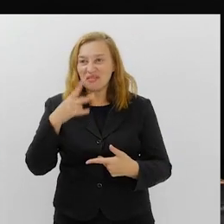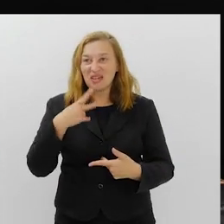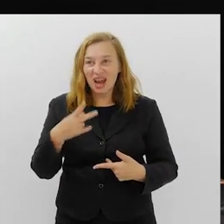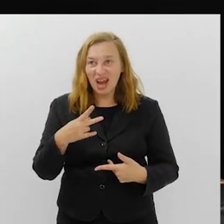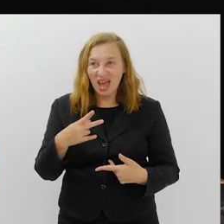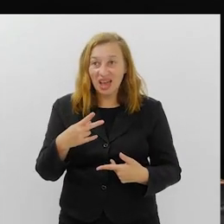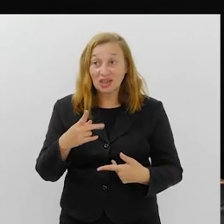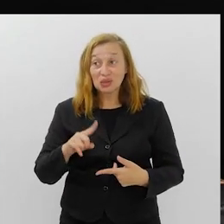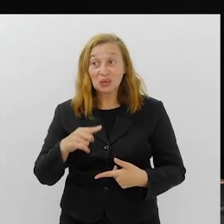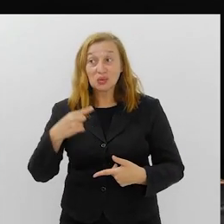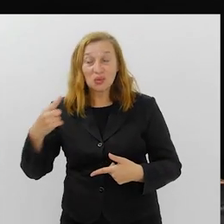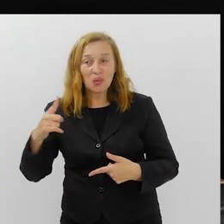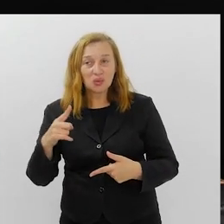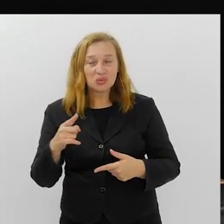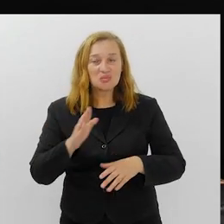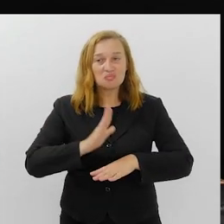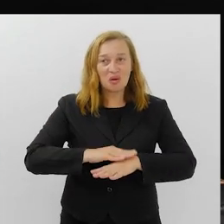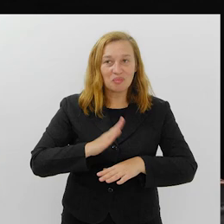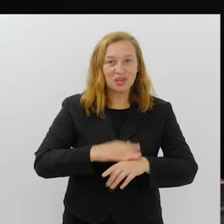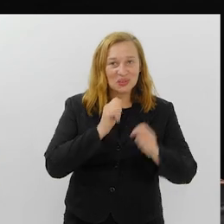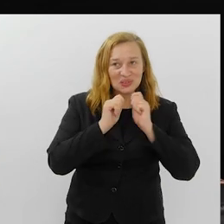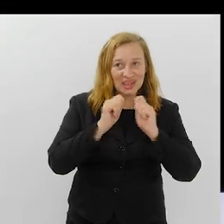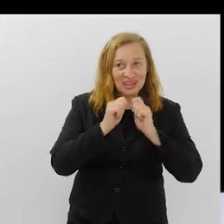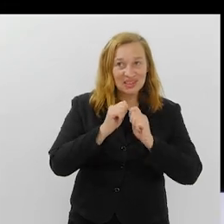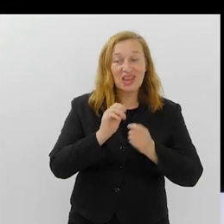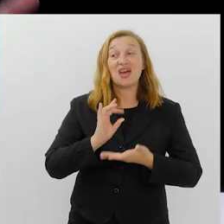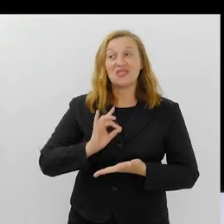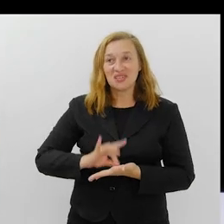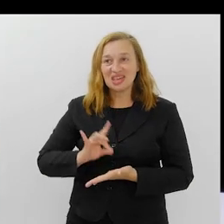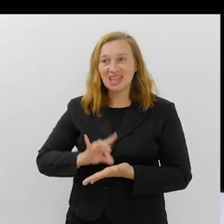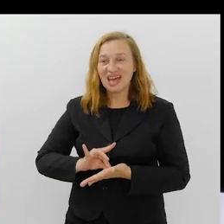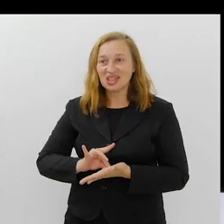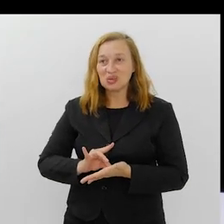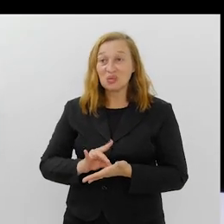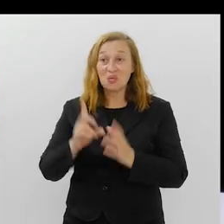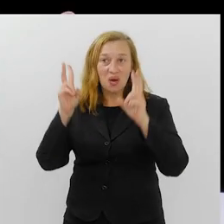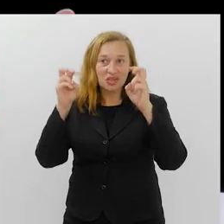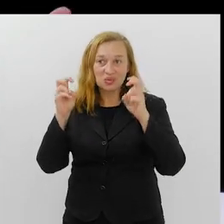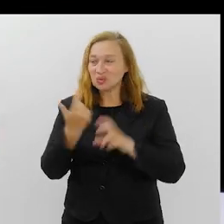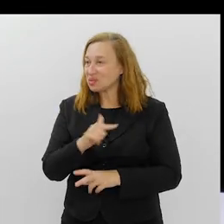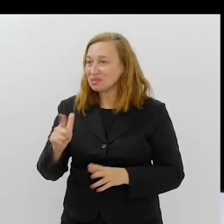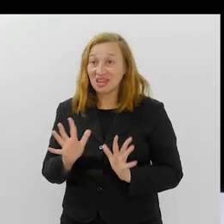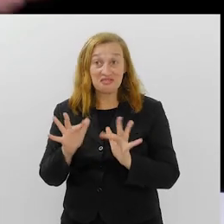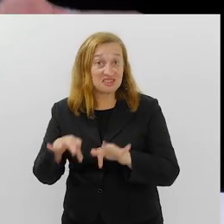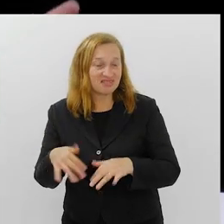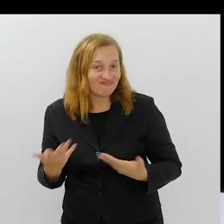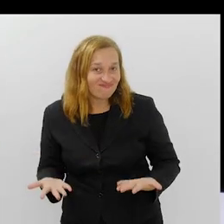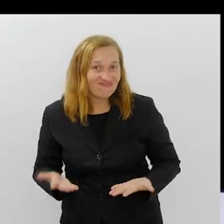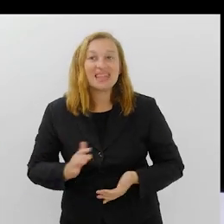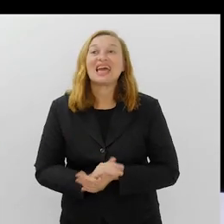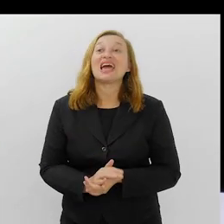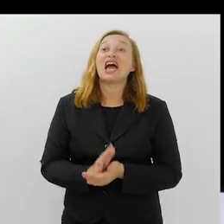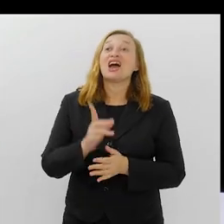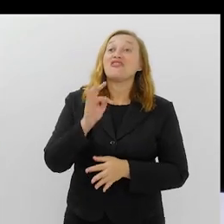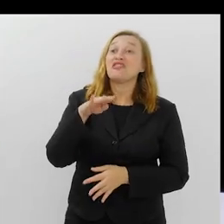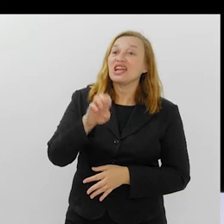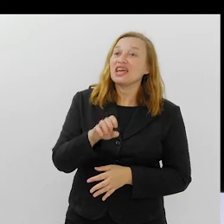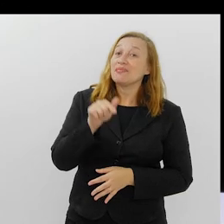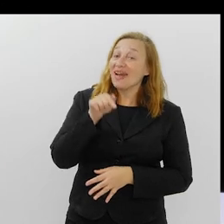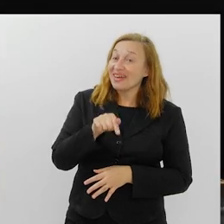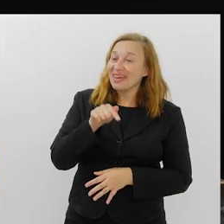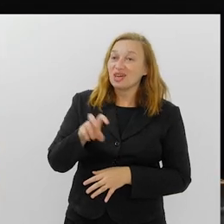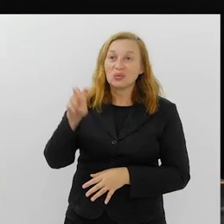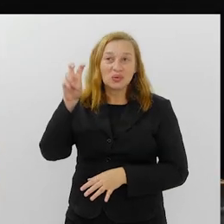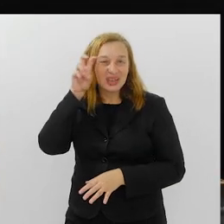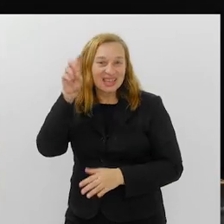coisa para falar talvez para uma próxima entrevista. Ficamos para uma próxima porque esse assunto é esgotável. É verdade. O assunto do Carnaval não acaba nunca. Agora, Felipe,